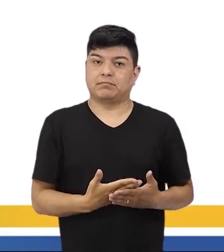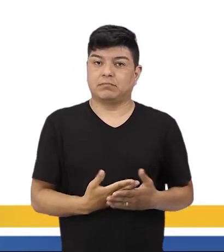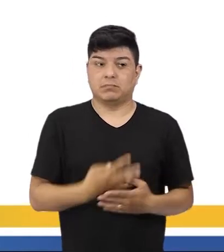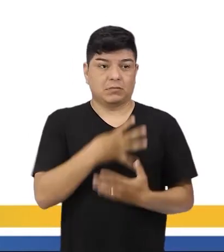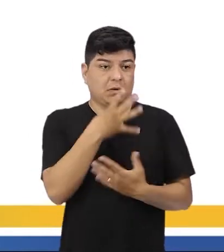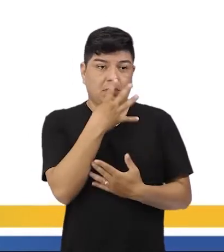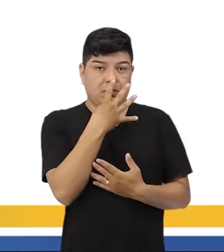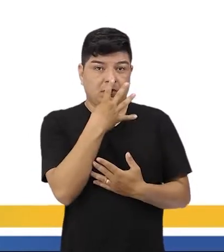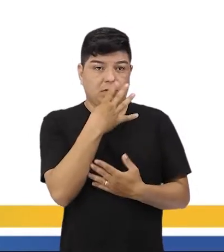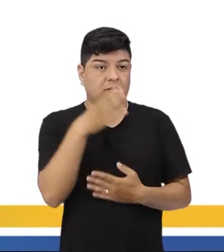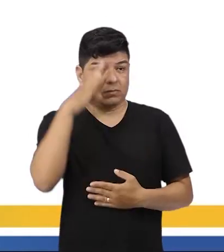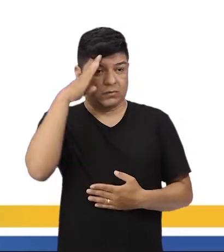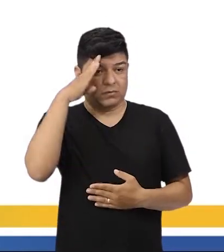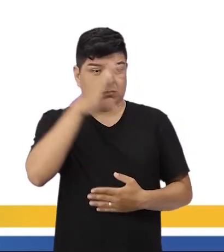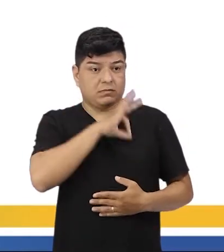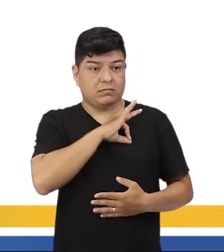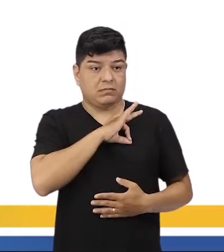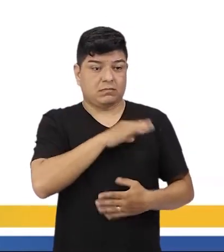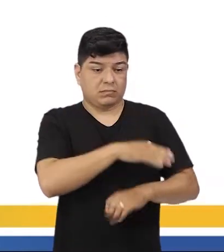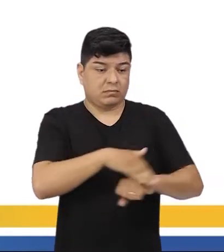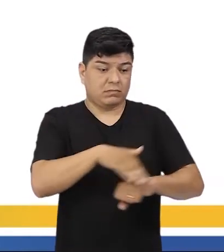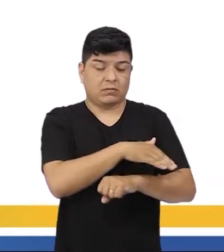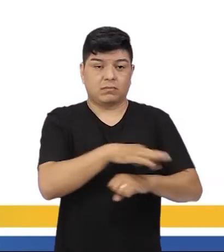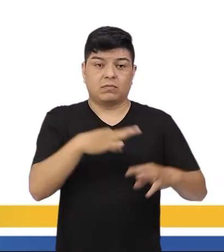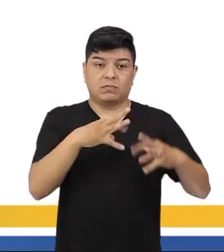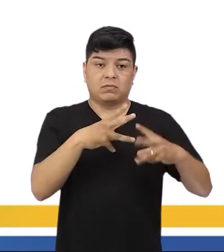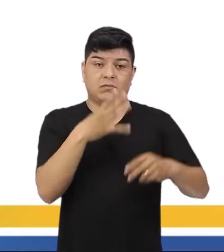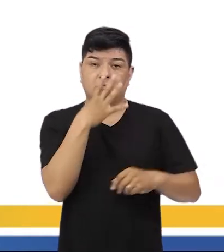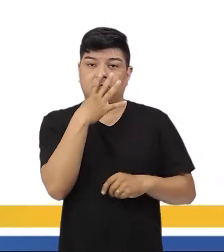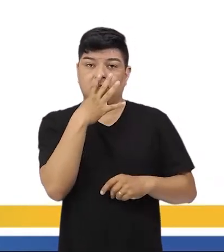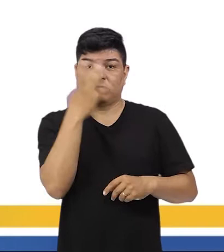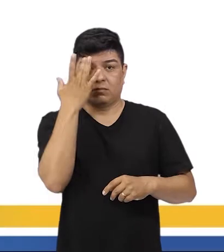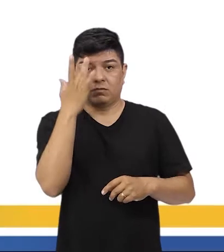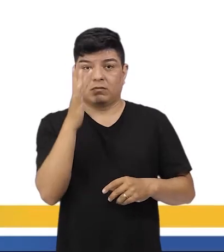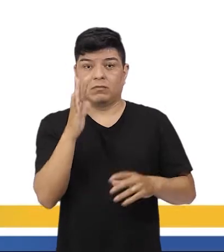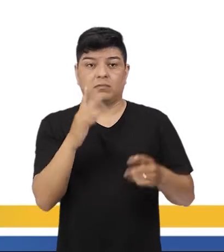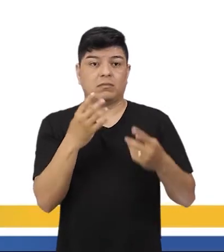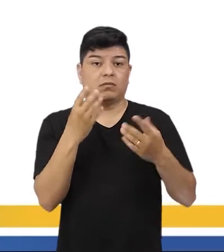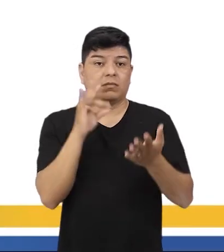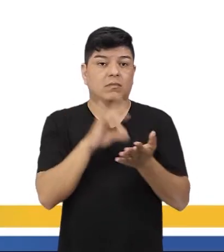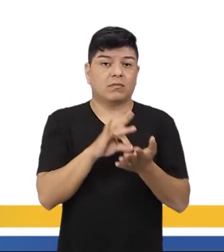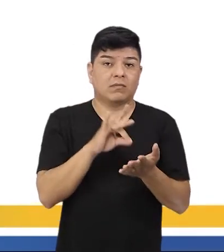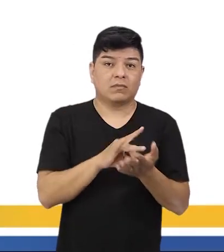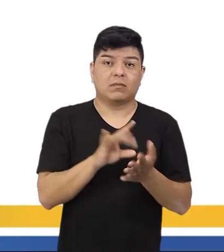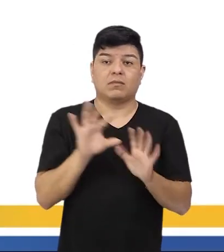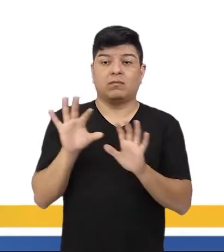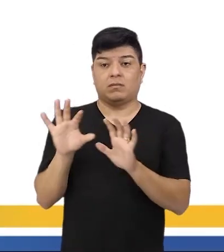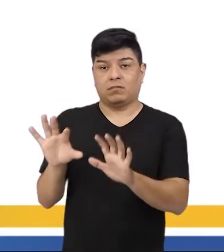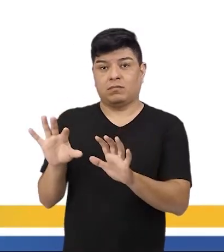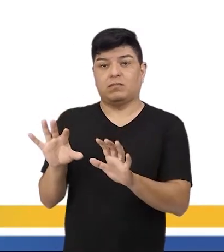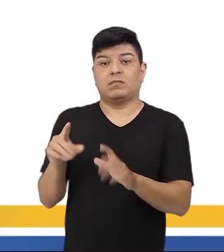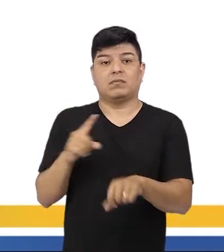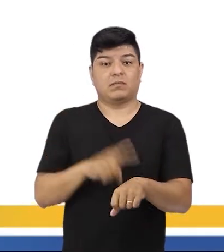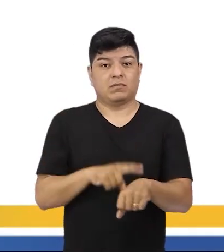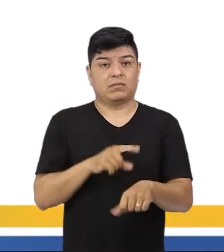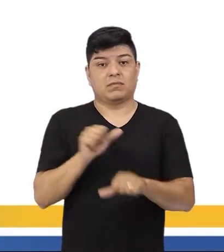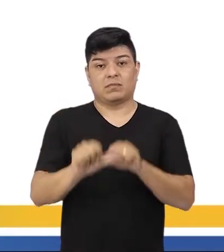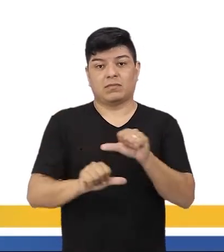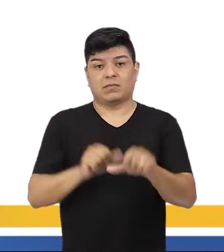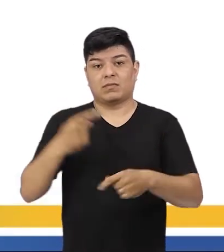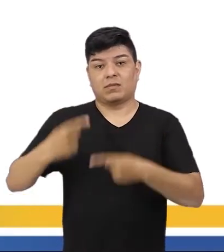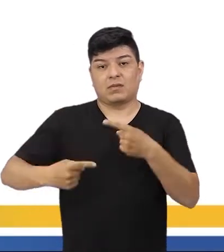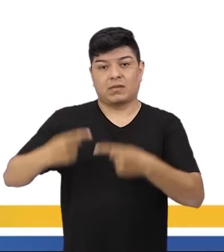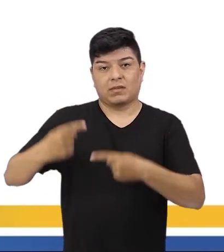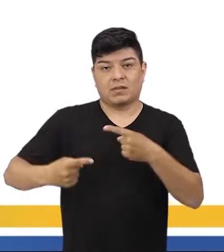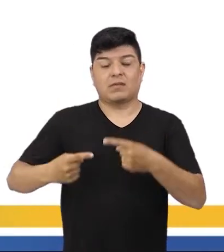estão vendo uma parada militar acontecendo na rua e todo mundo assistindo, sem saber, na verdade, que ali é o momento de uma mudança